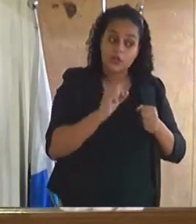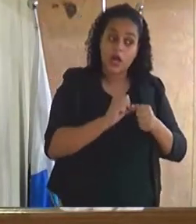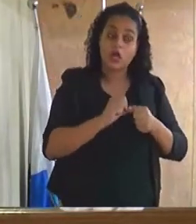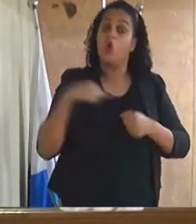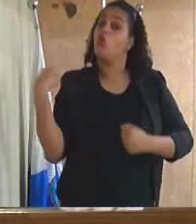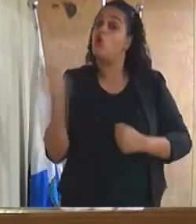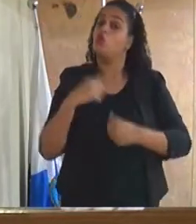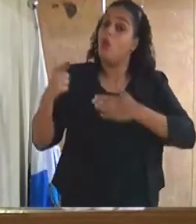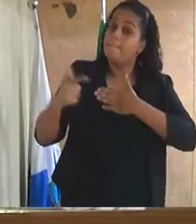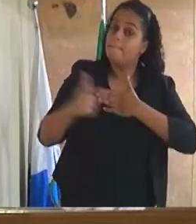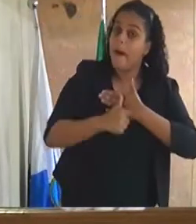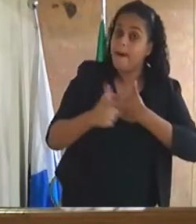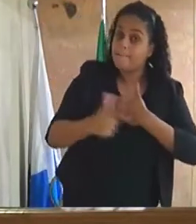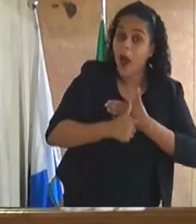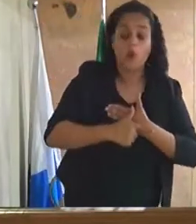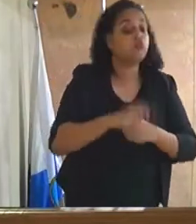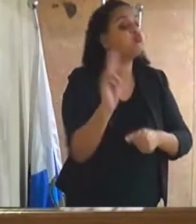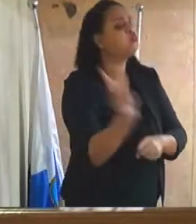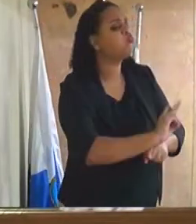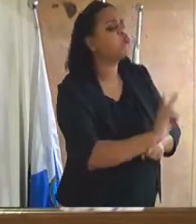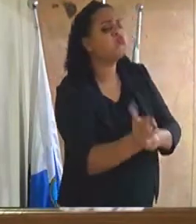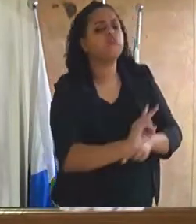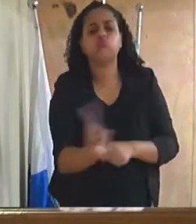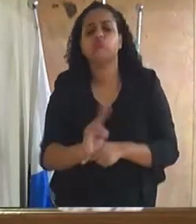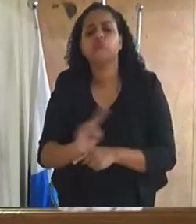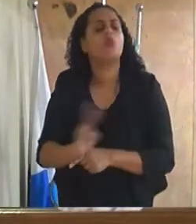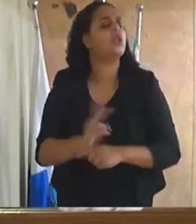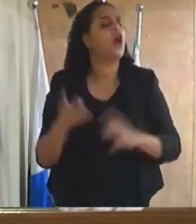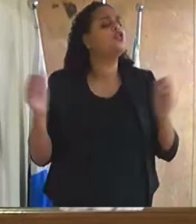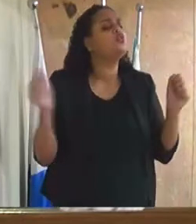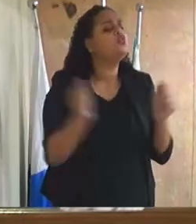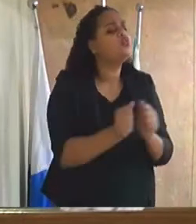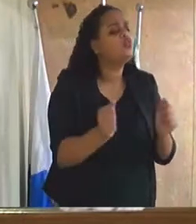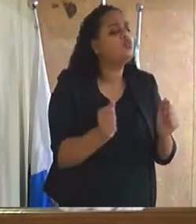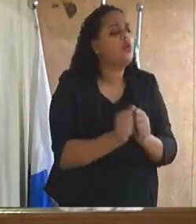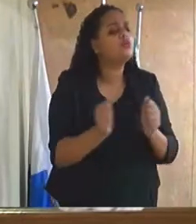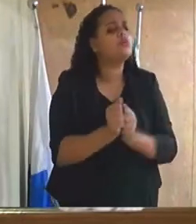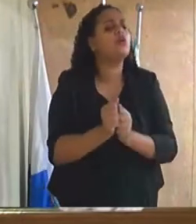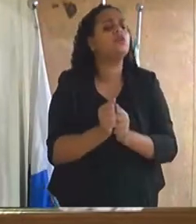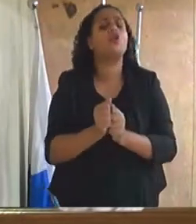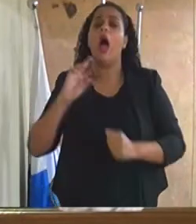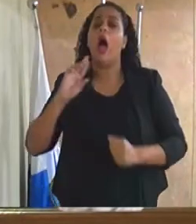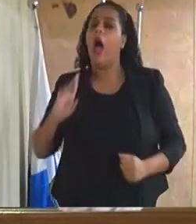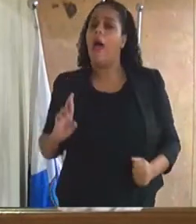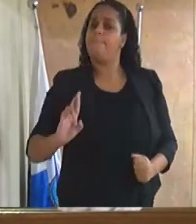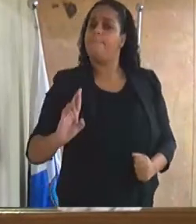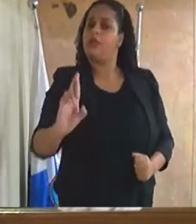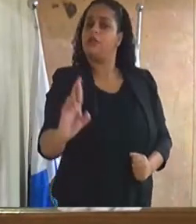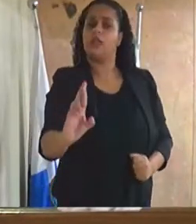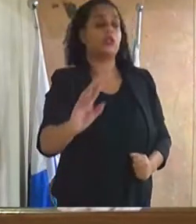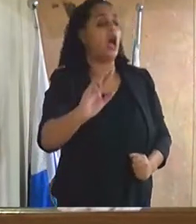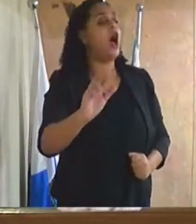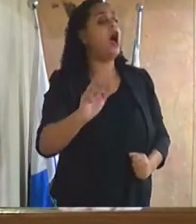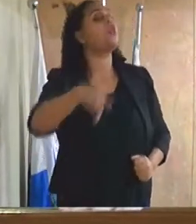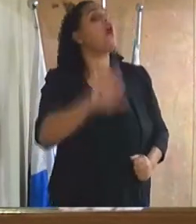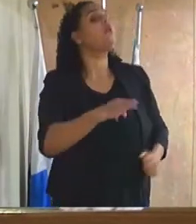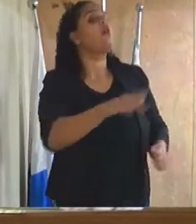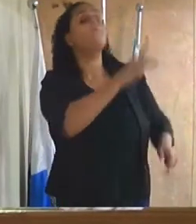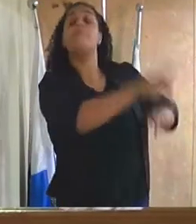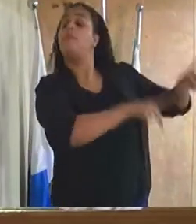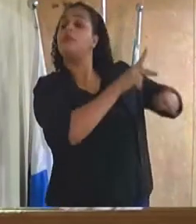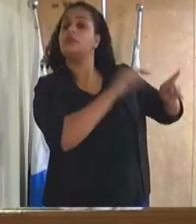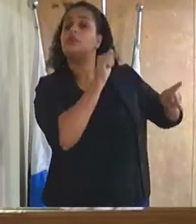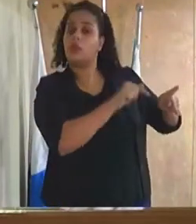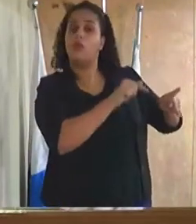de fiscalizar de estar junto de representar a nossa população e aí